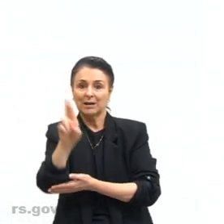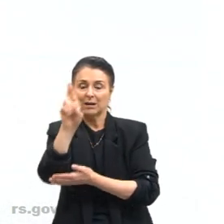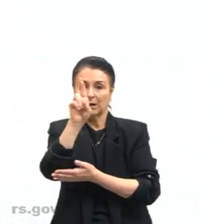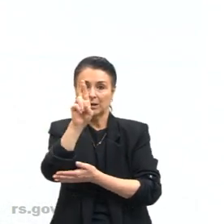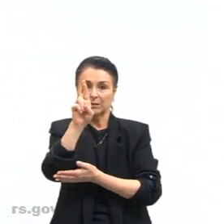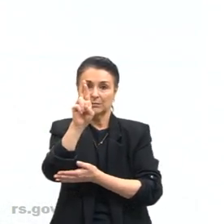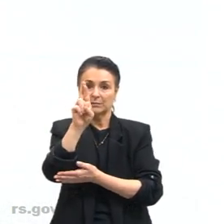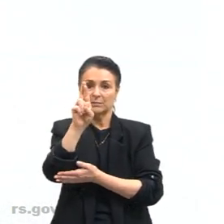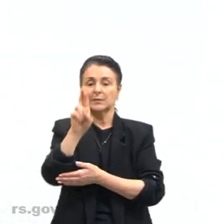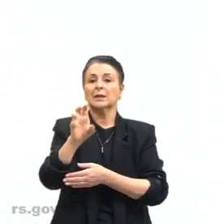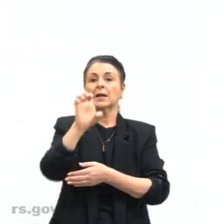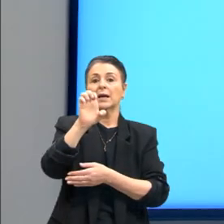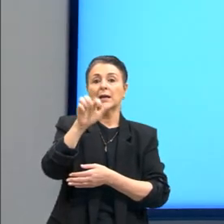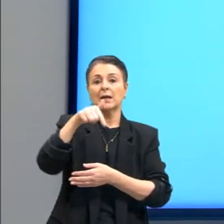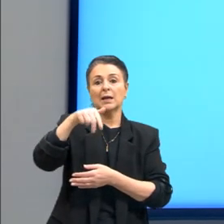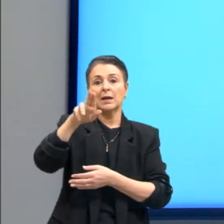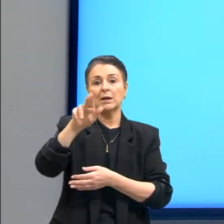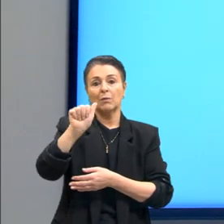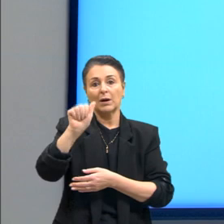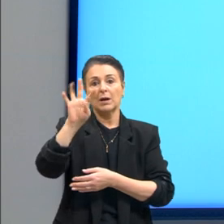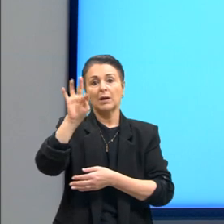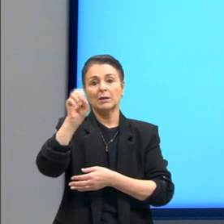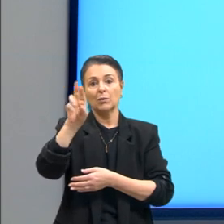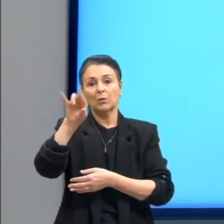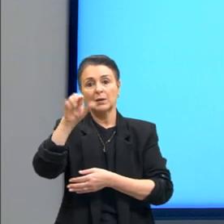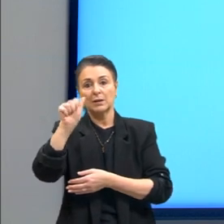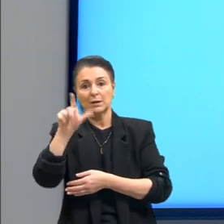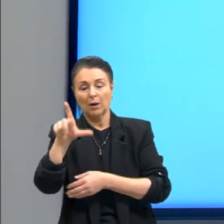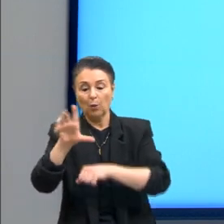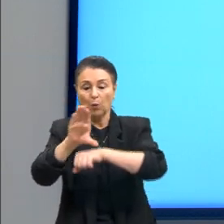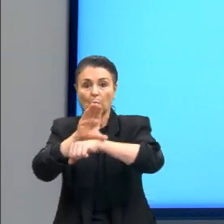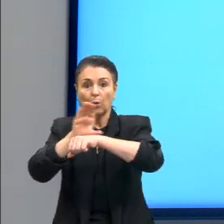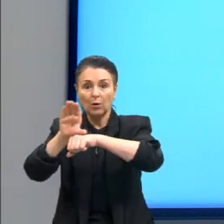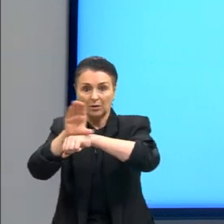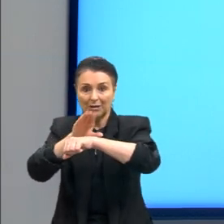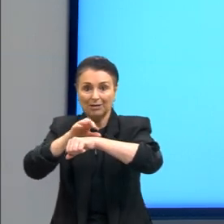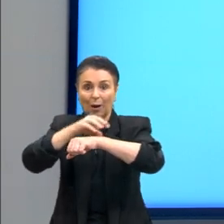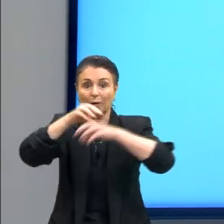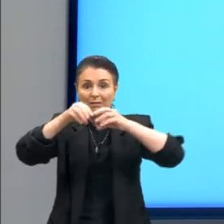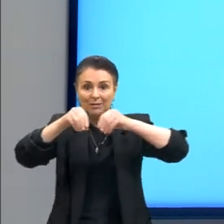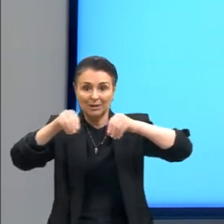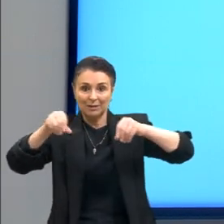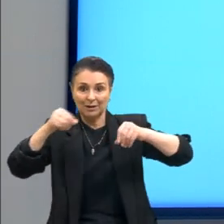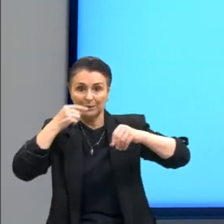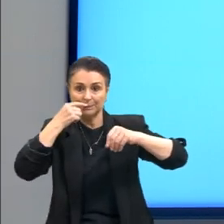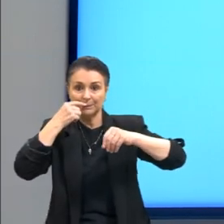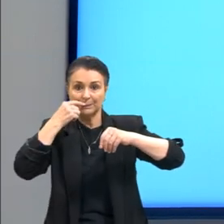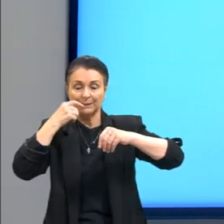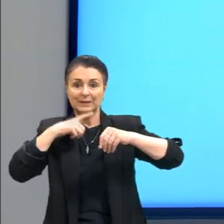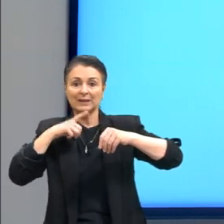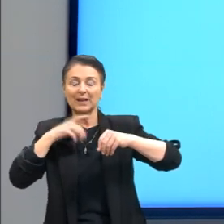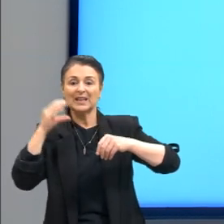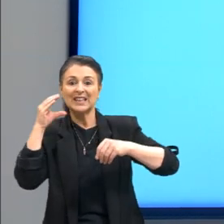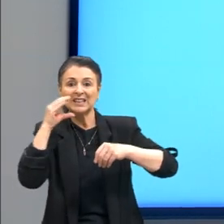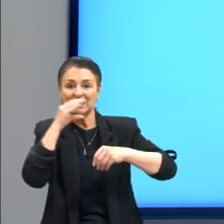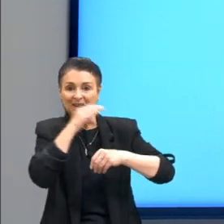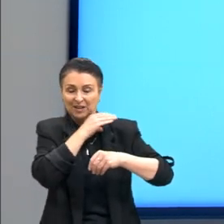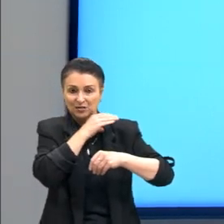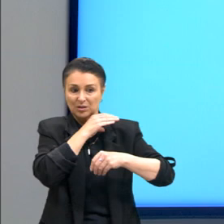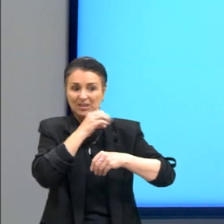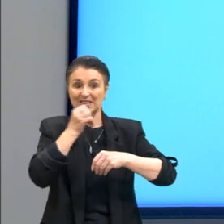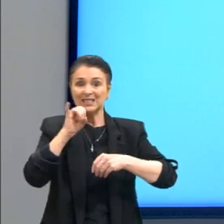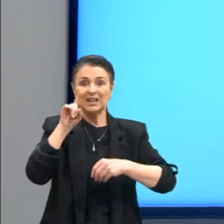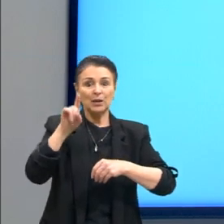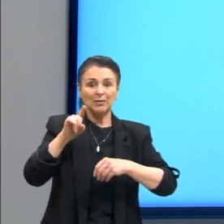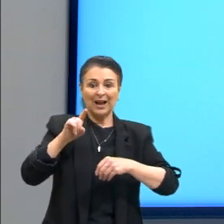Equatorial continental, então, olha aqui, Nós temos dentro do continente uma massa quente e se ela não tá